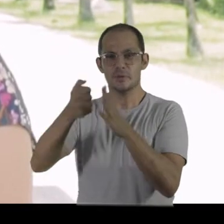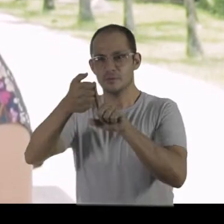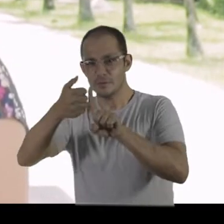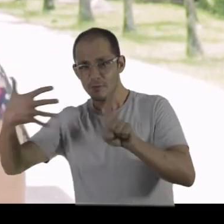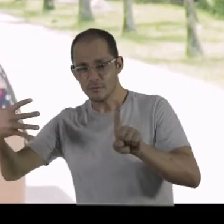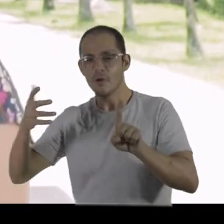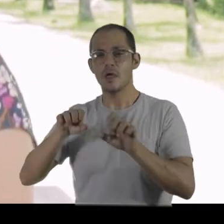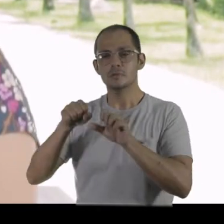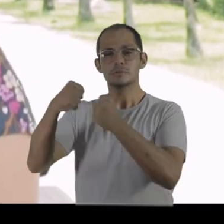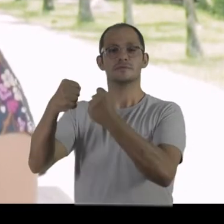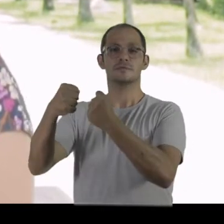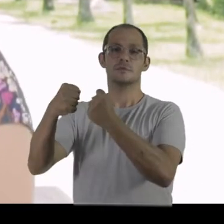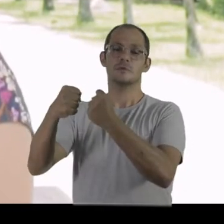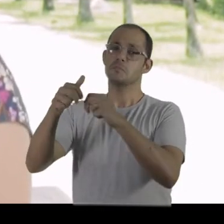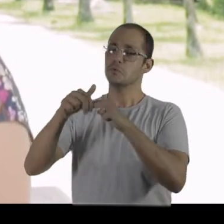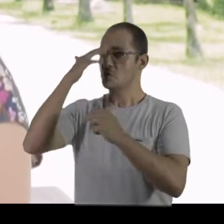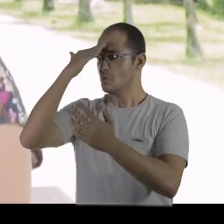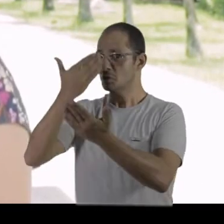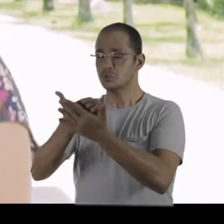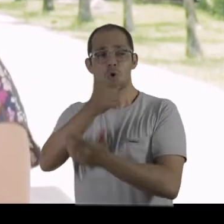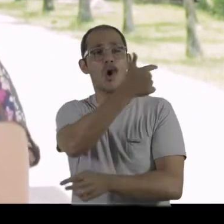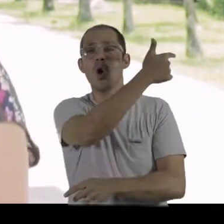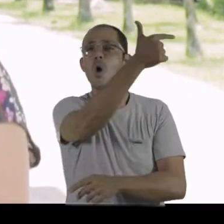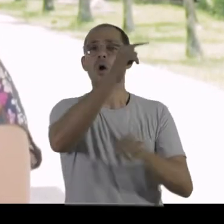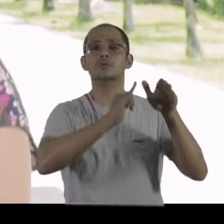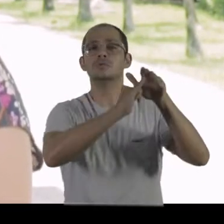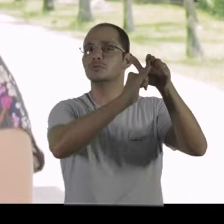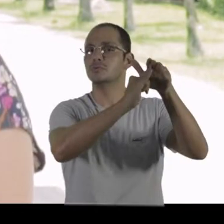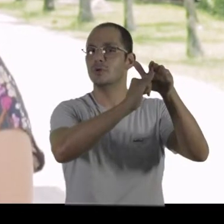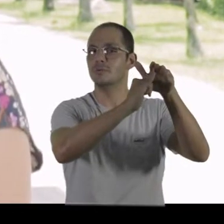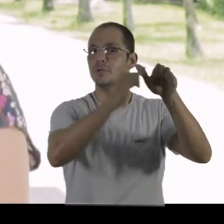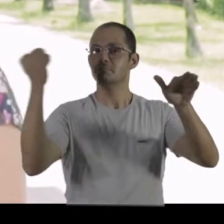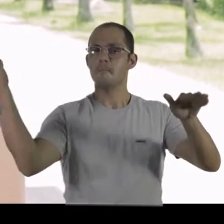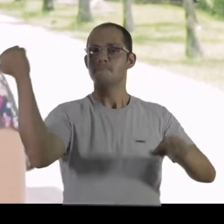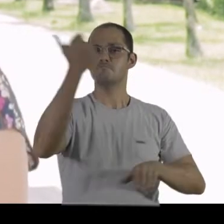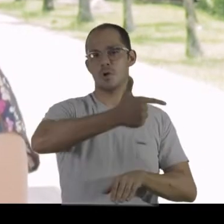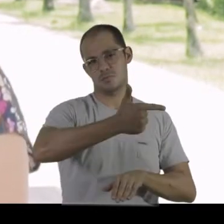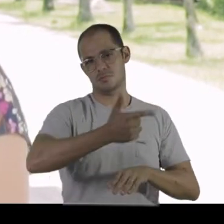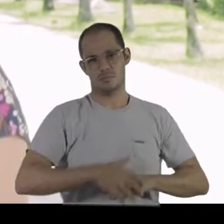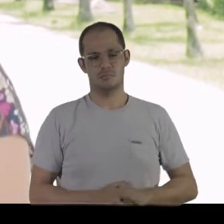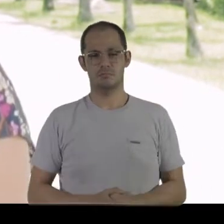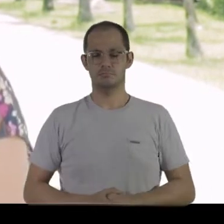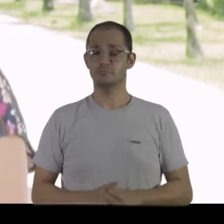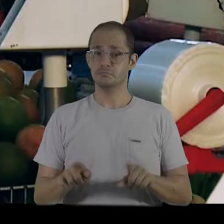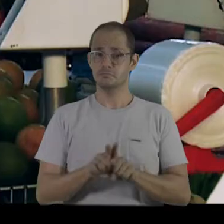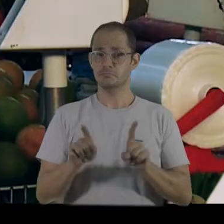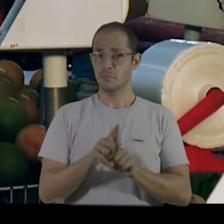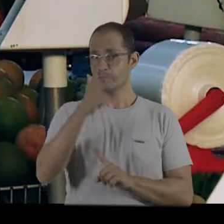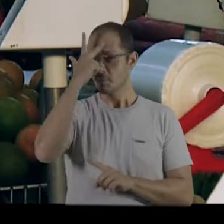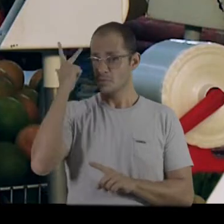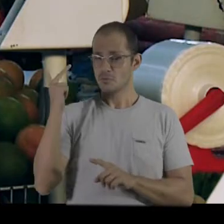de pesquisa, extensão, que acredito que nenhuma outra instituição no país tenha de tamanha qualidade.